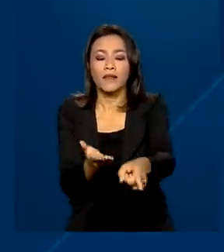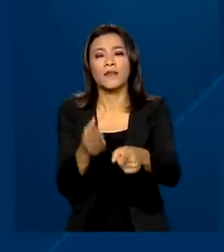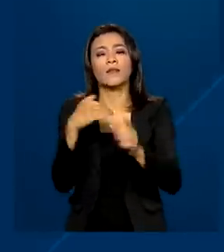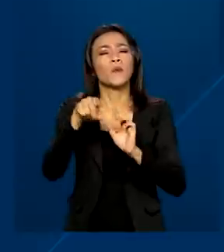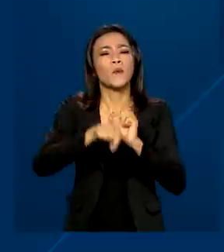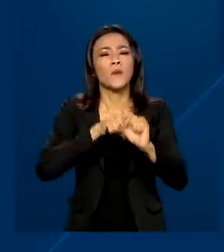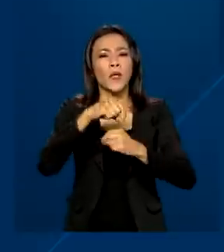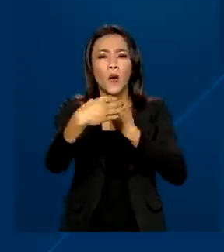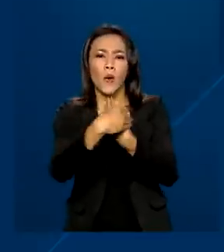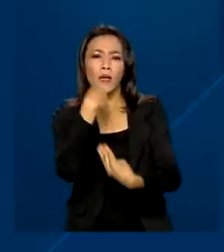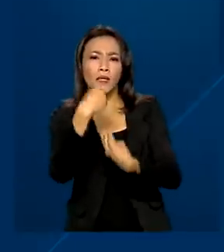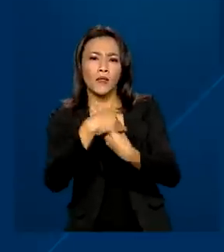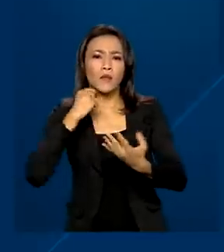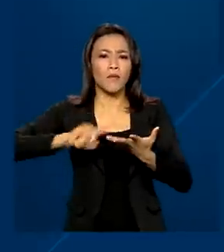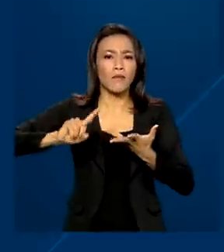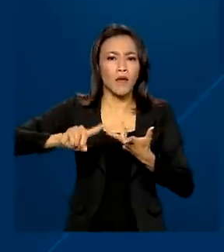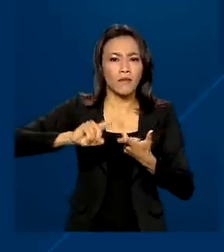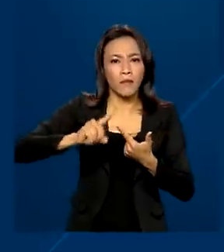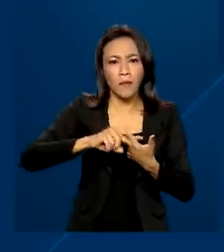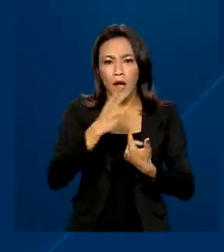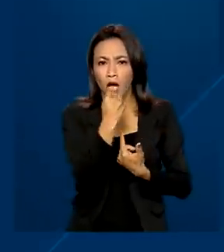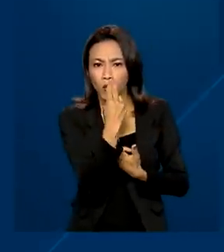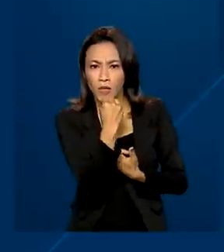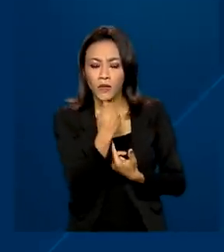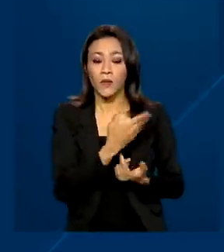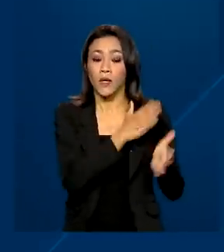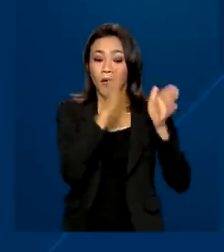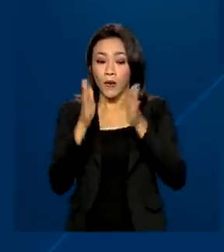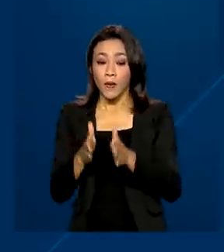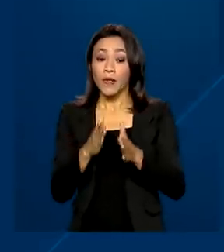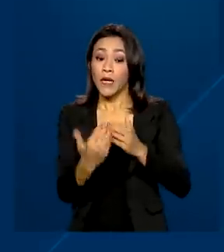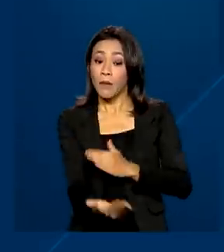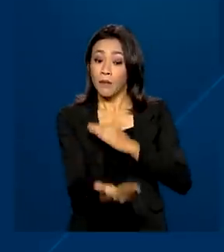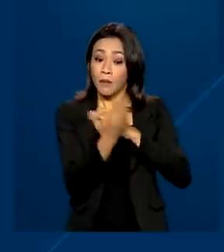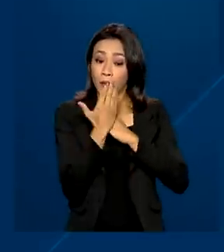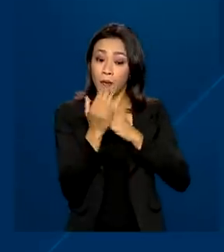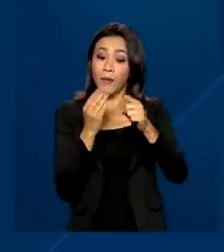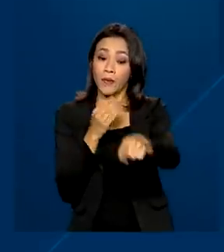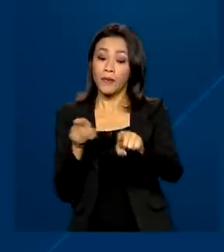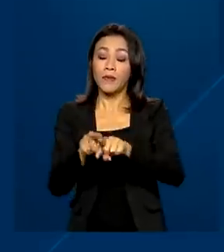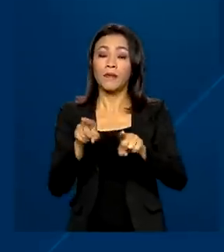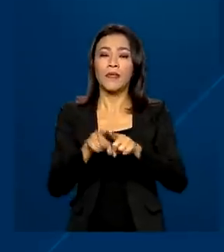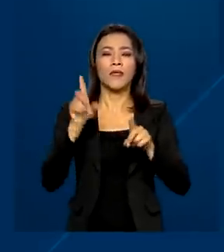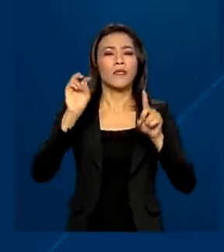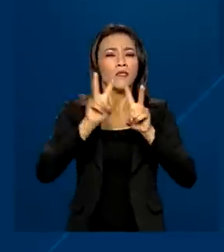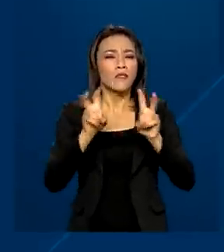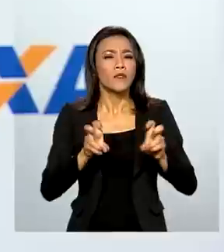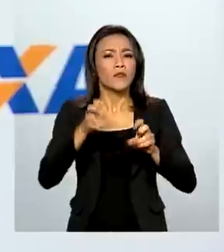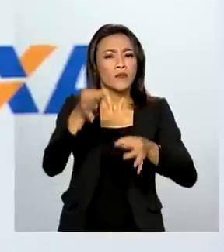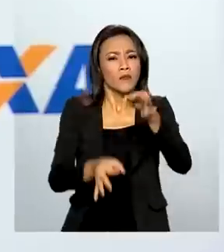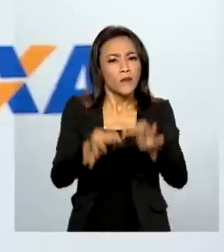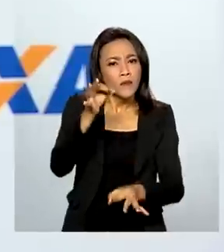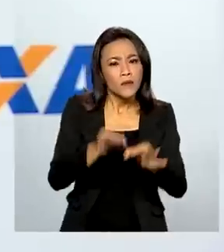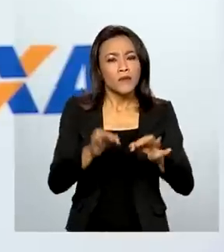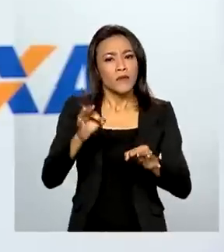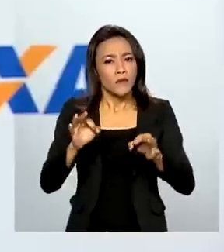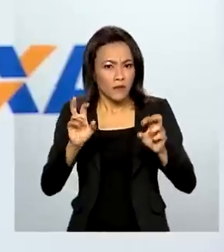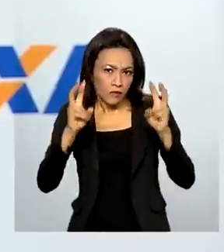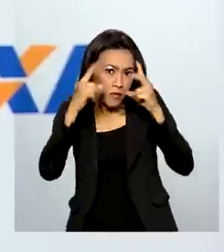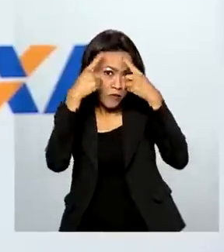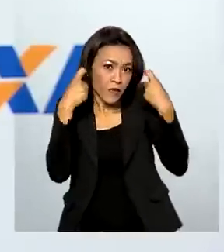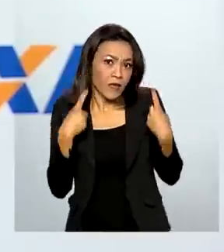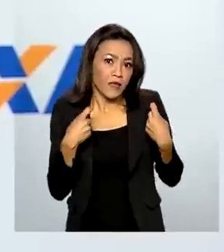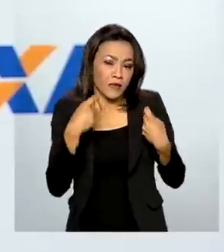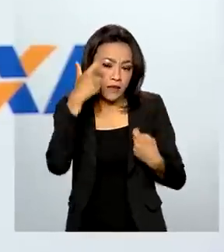programa de orientação nutricional e apoio jurídico e de proteção à mulher em situação de violência. Estamos entrando no